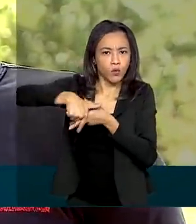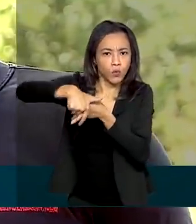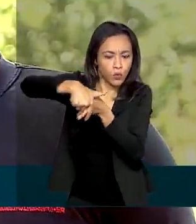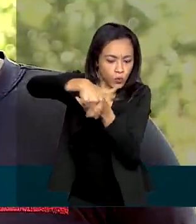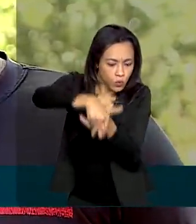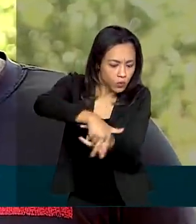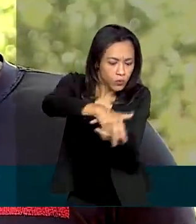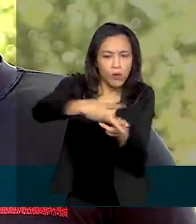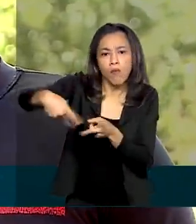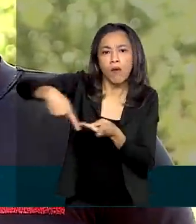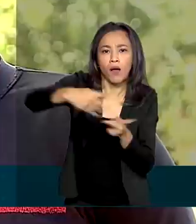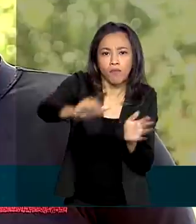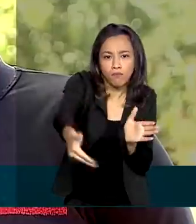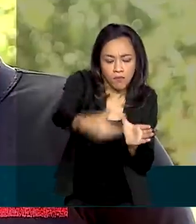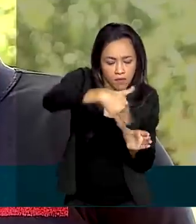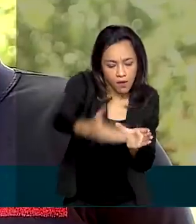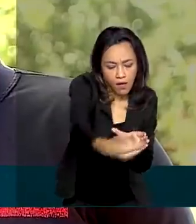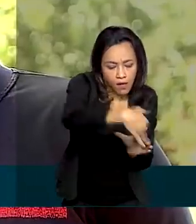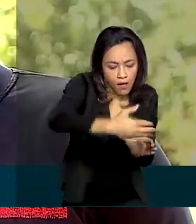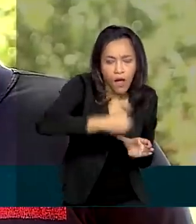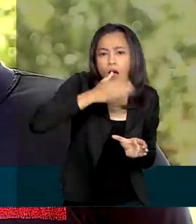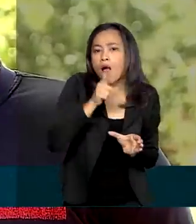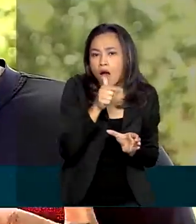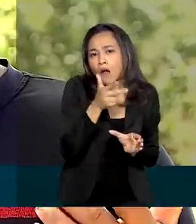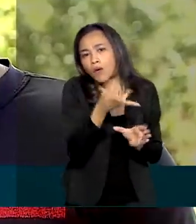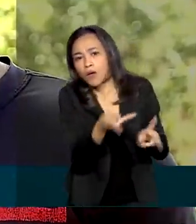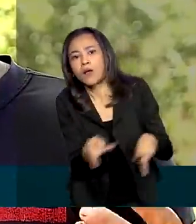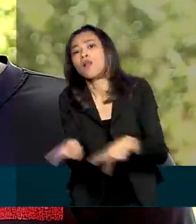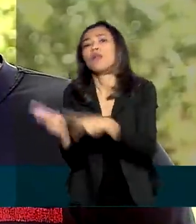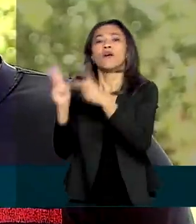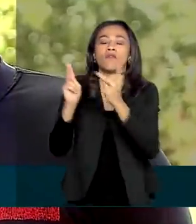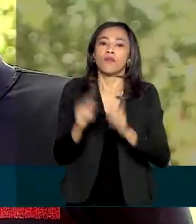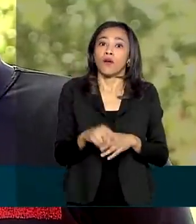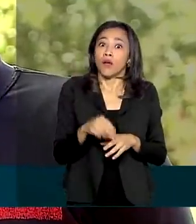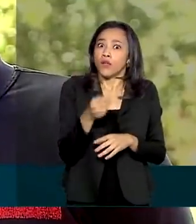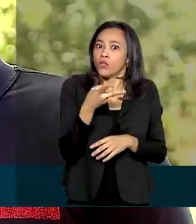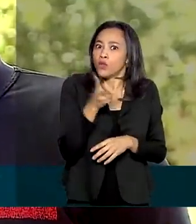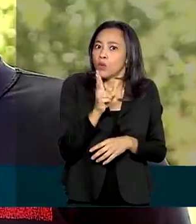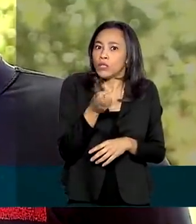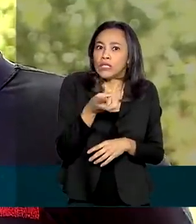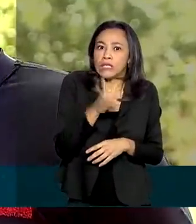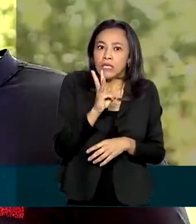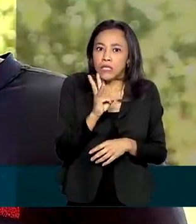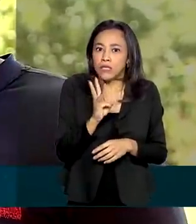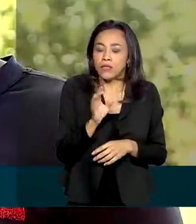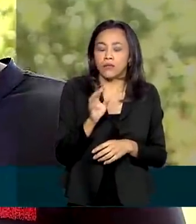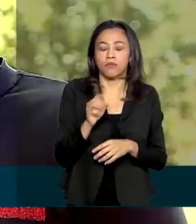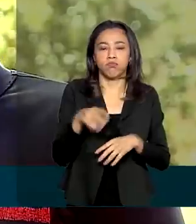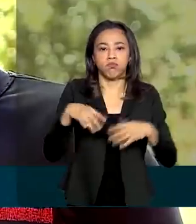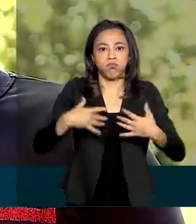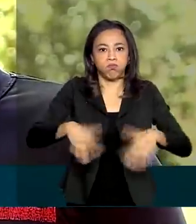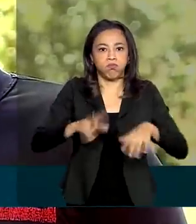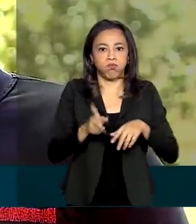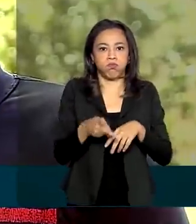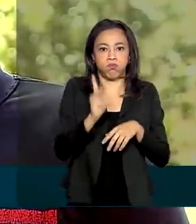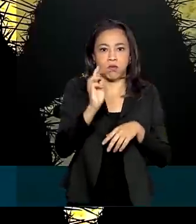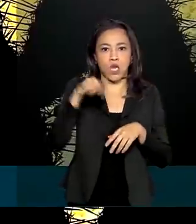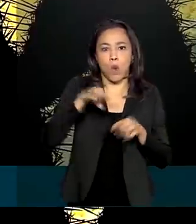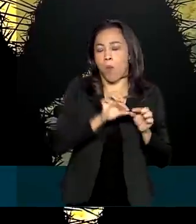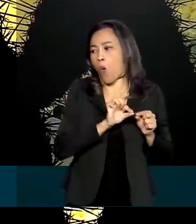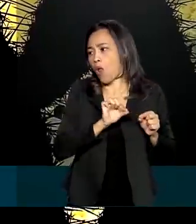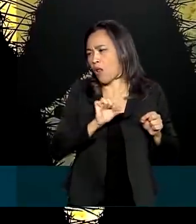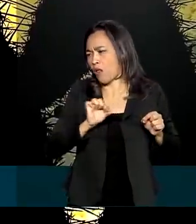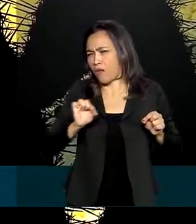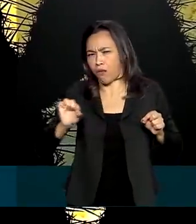putar as ancoreitas e ia para o açudo buscar água. Em torno de dois, três quilômetros que a gente andava para ir buscar água.